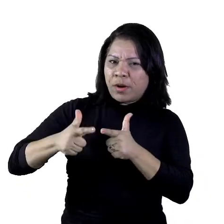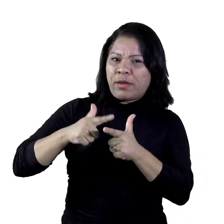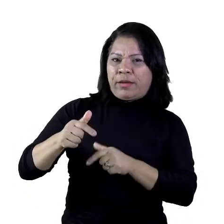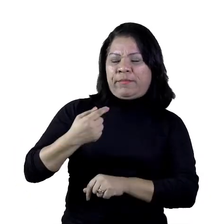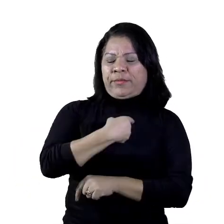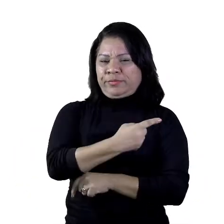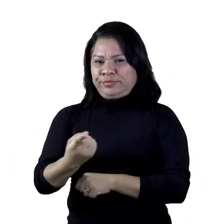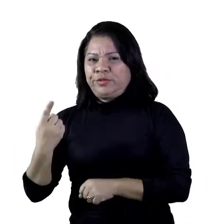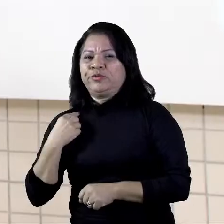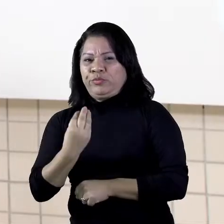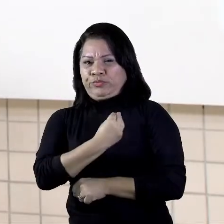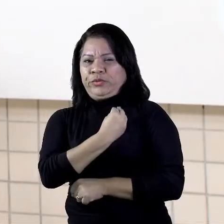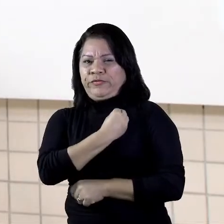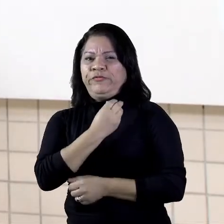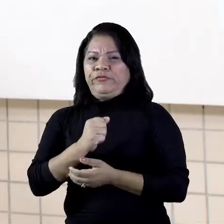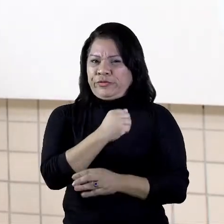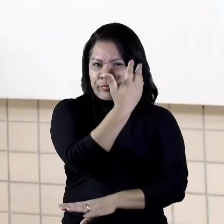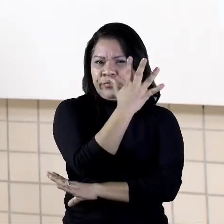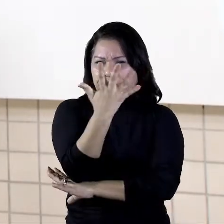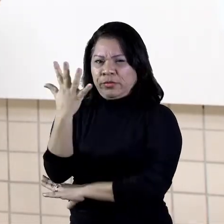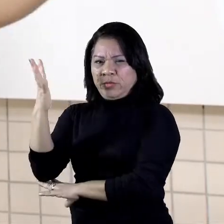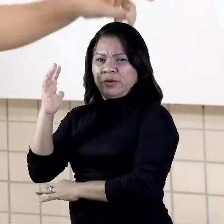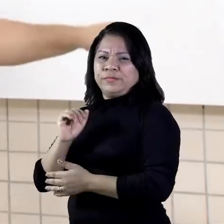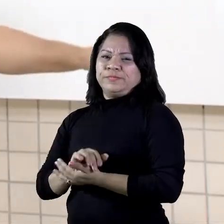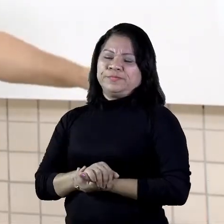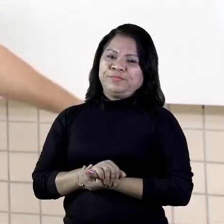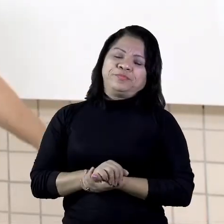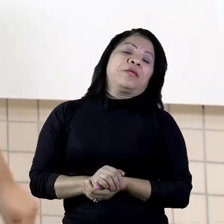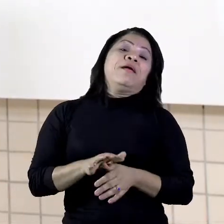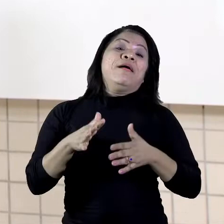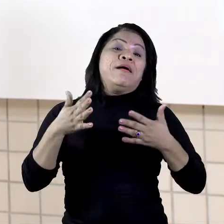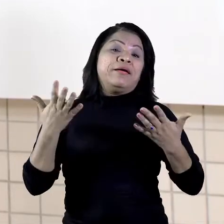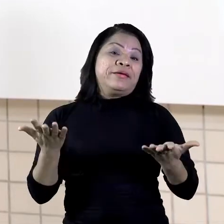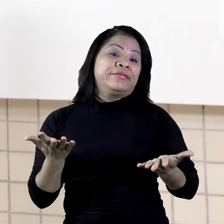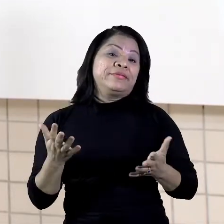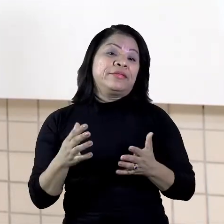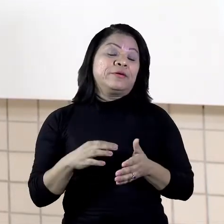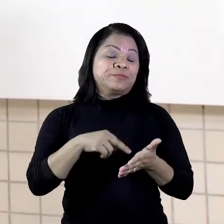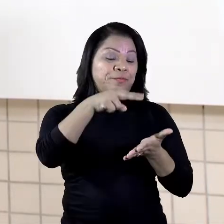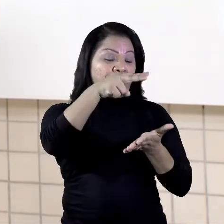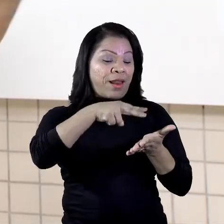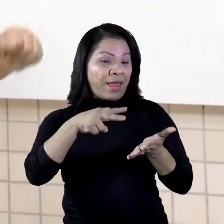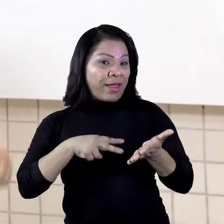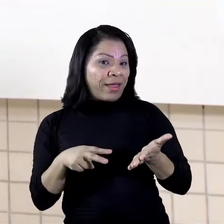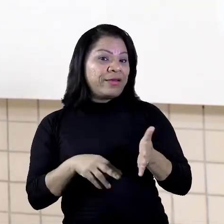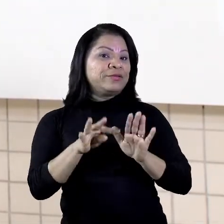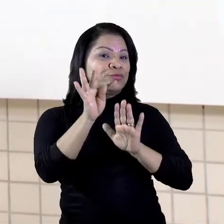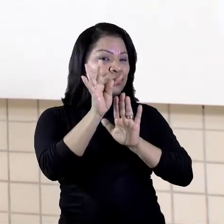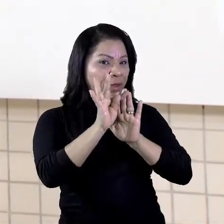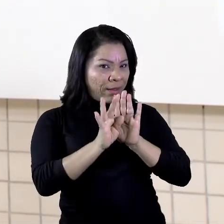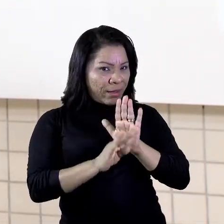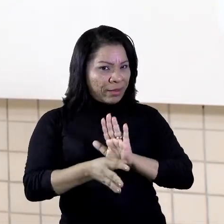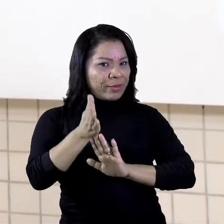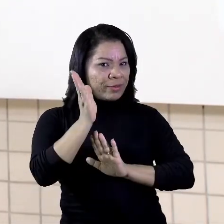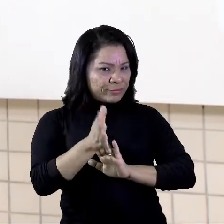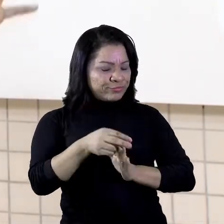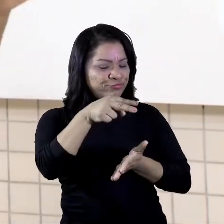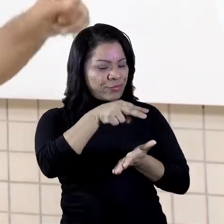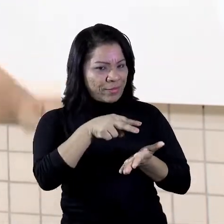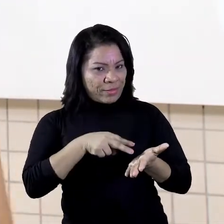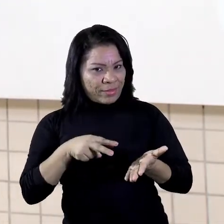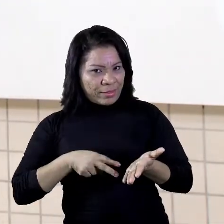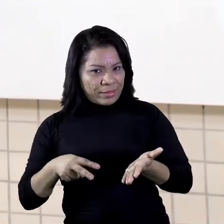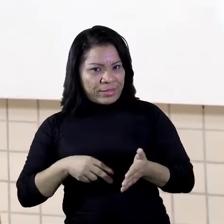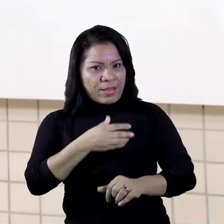na natureza. E aí você, lendo o texto lá, que a gente leu agora, o